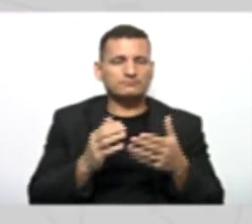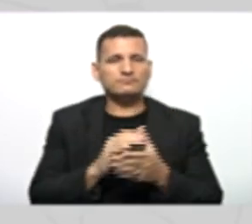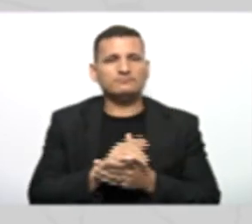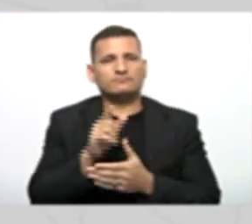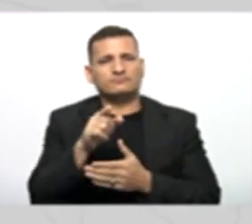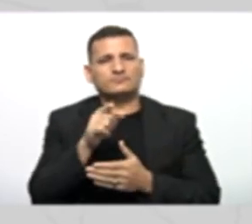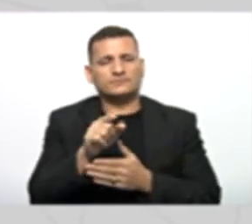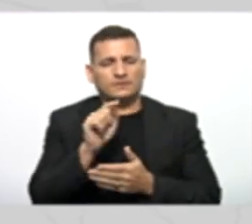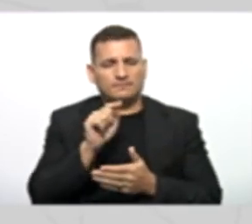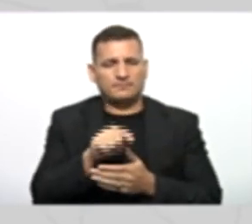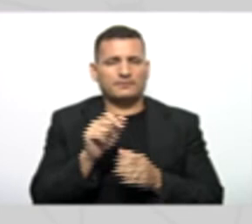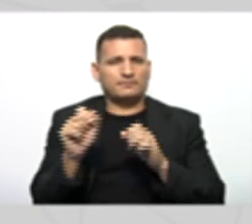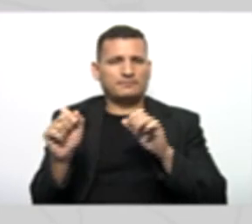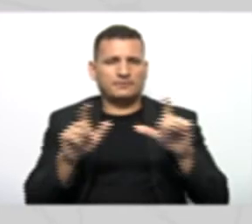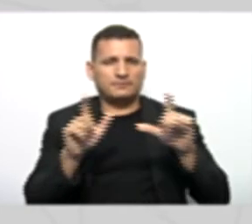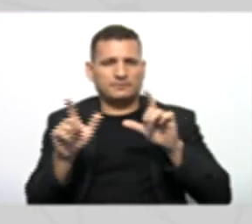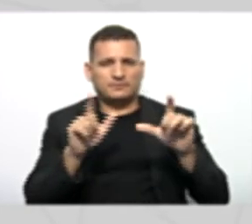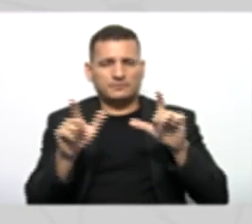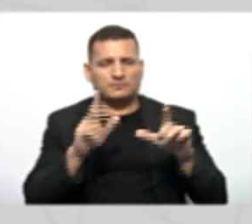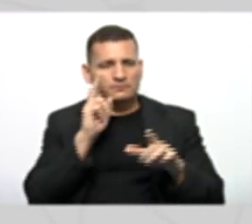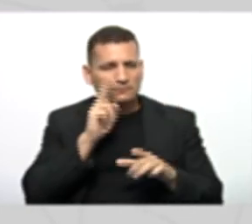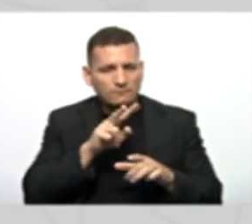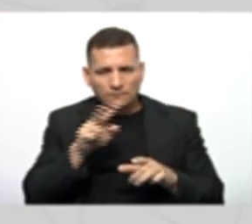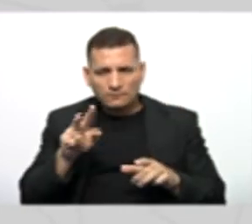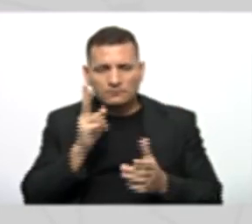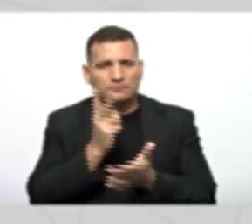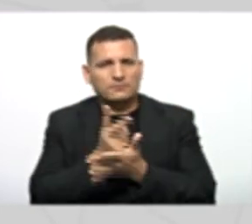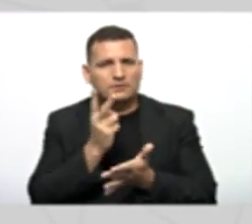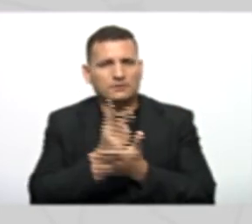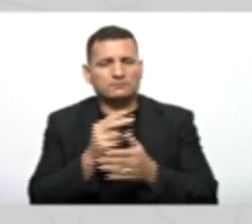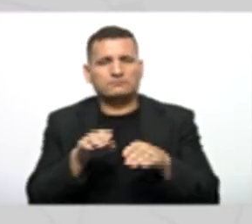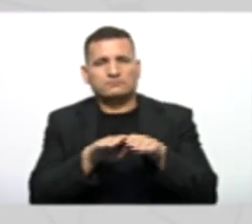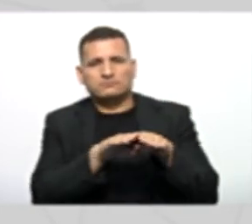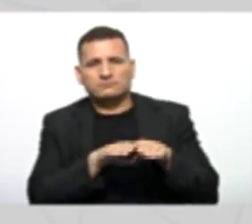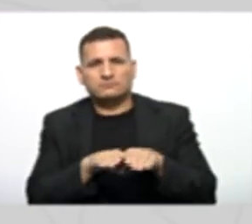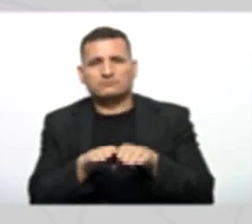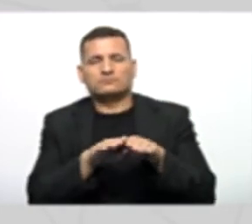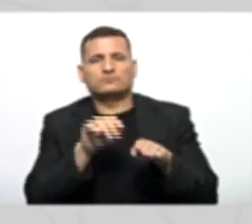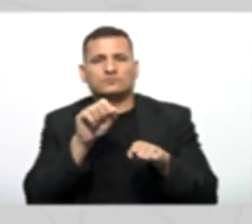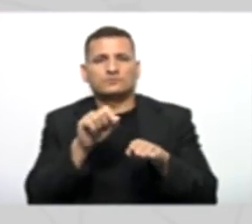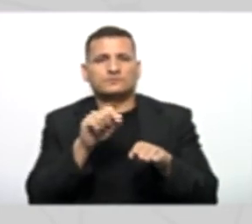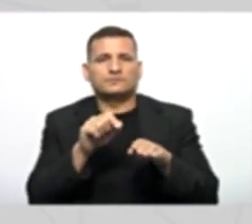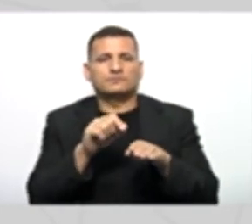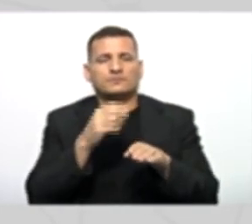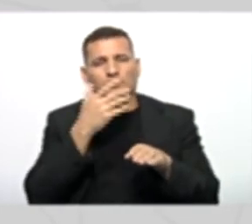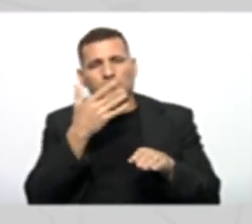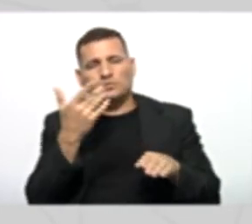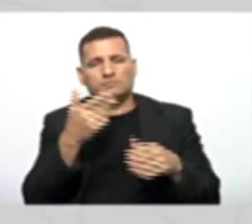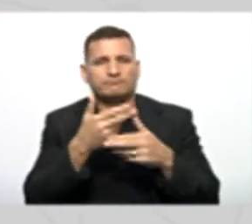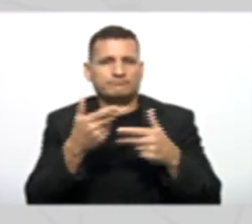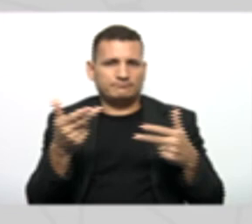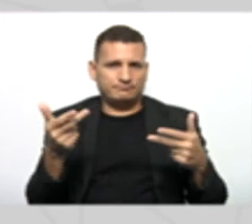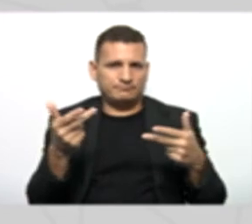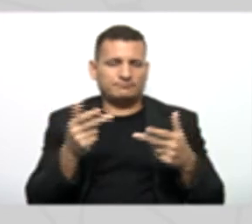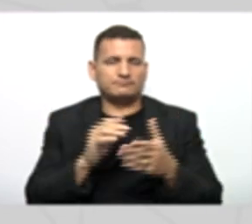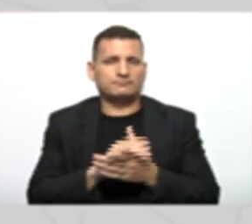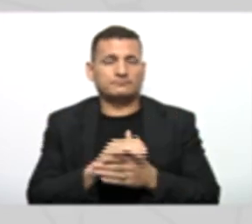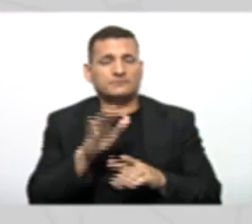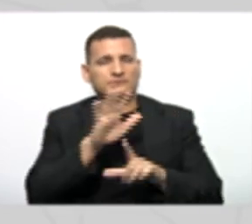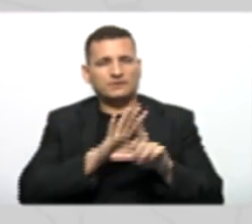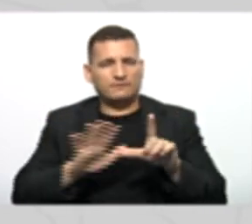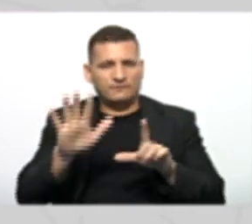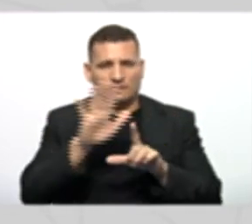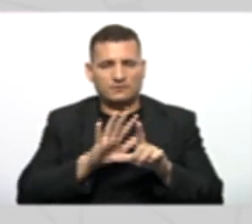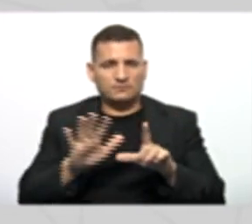Acessando Você iria acompanhar Sempre o mesmo padrão De interface Em cada uma Das páginas Então Funciona assim